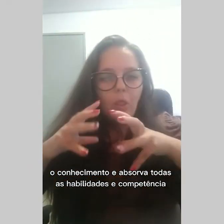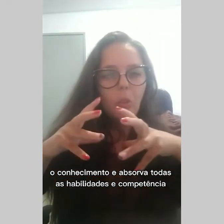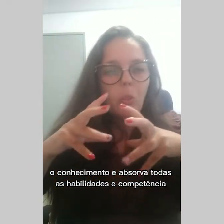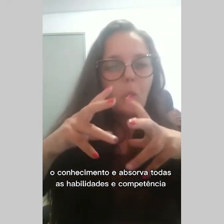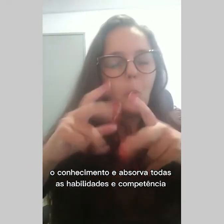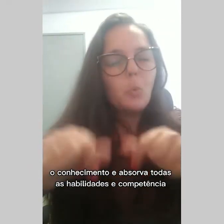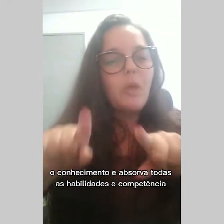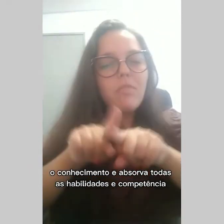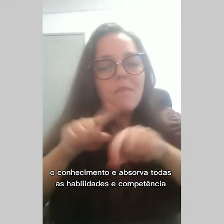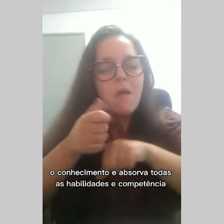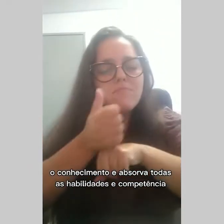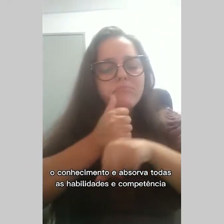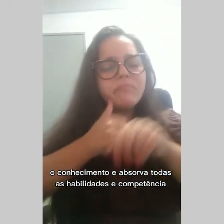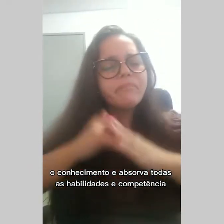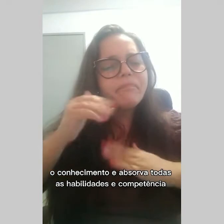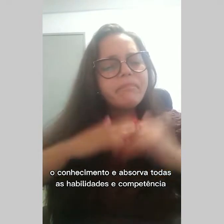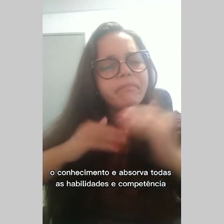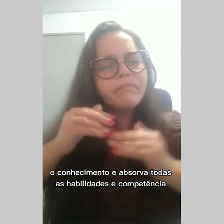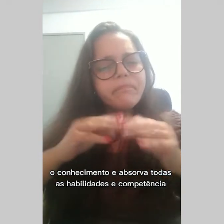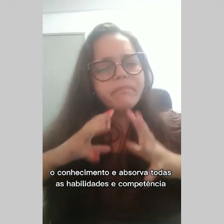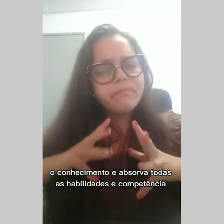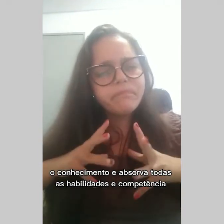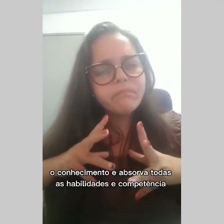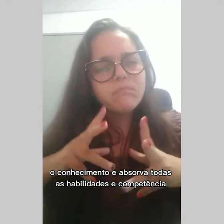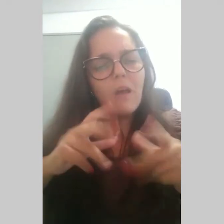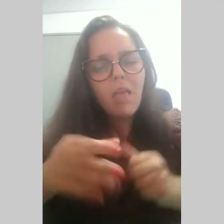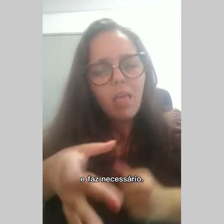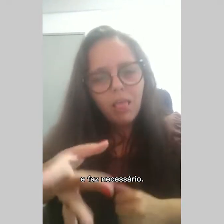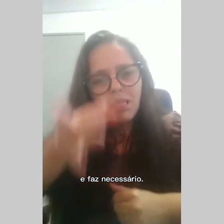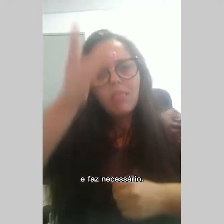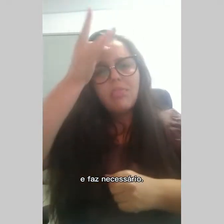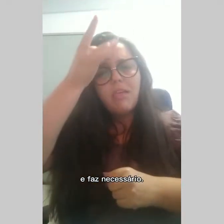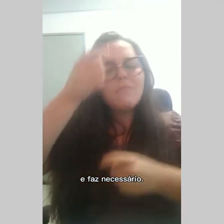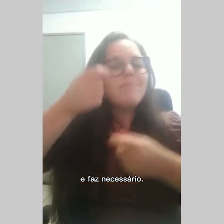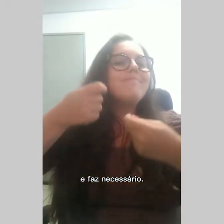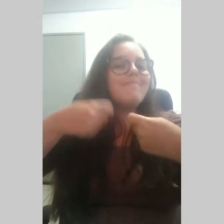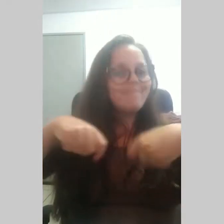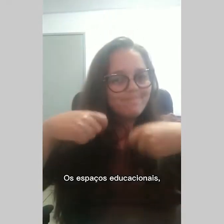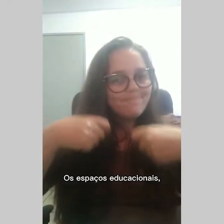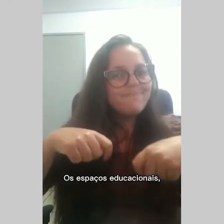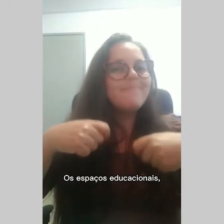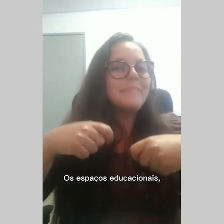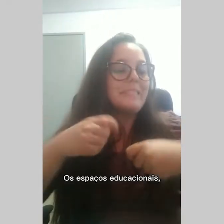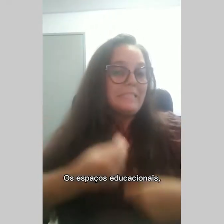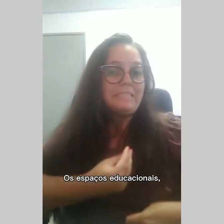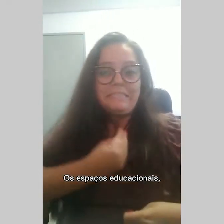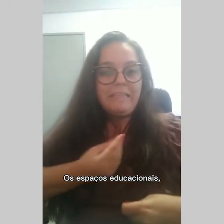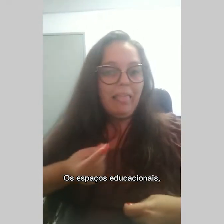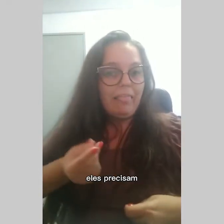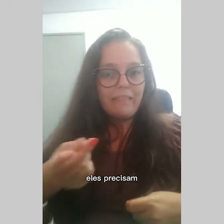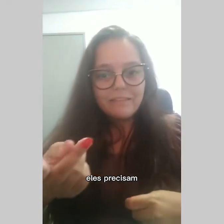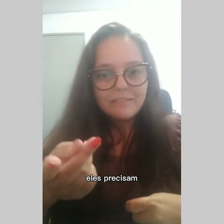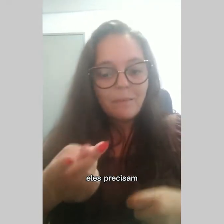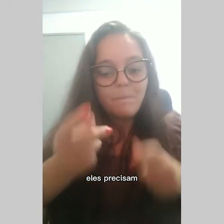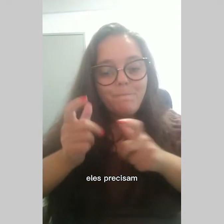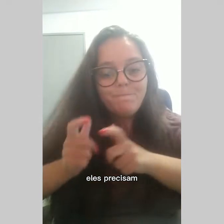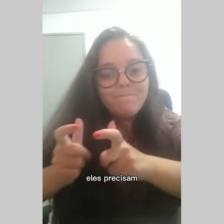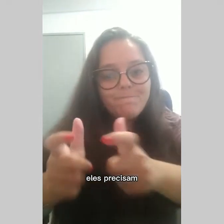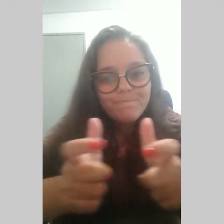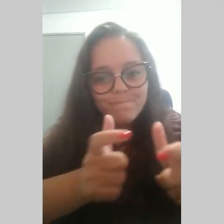conhecimento e absorva todas as habilidades e competências que se fazem necessários. Os espaços educacionais